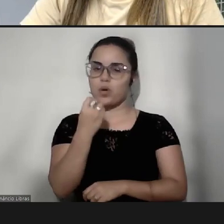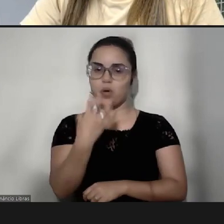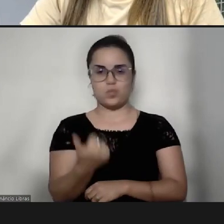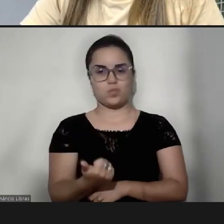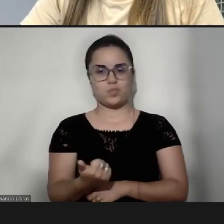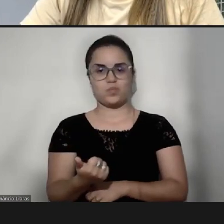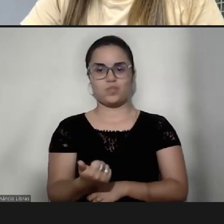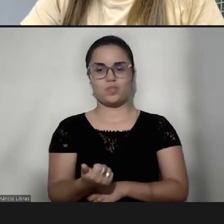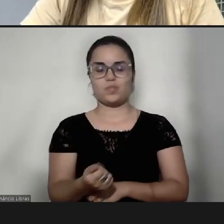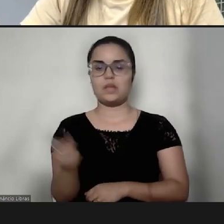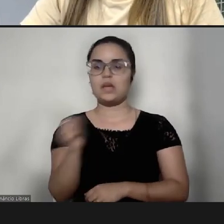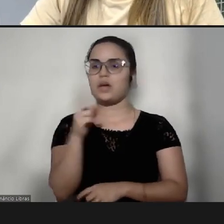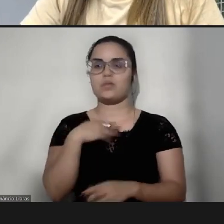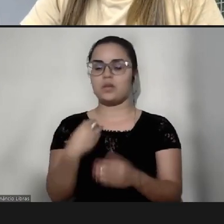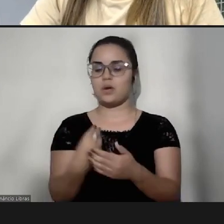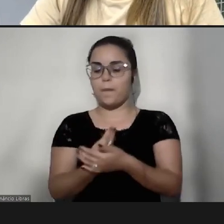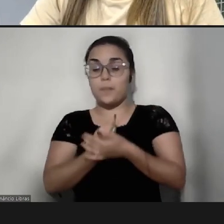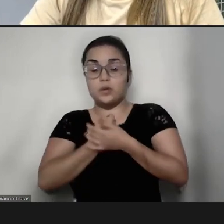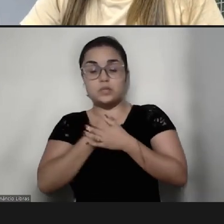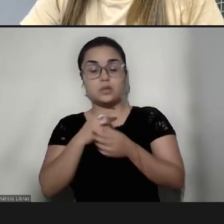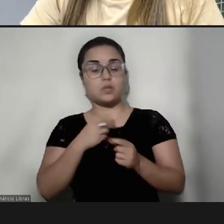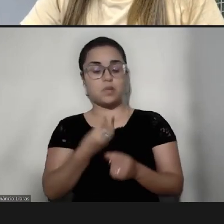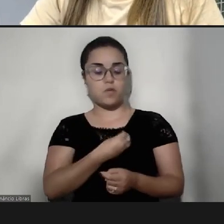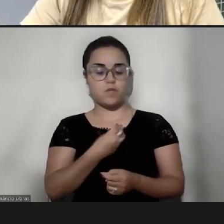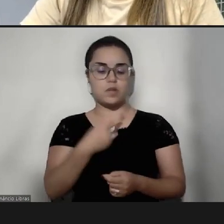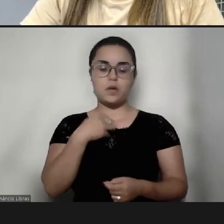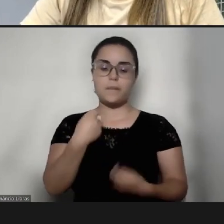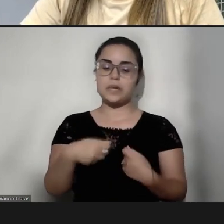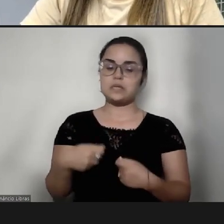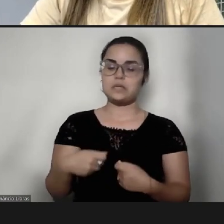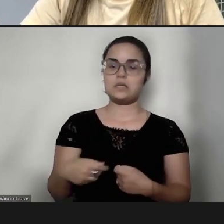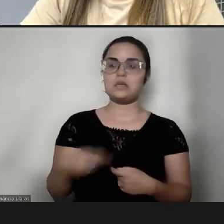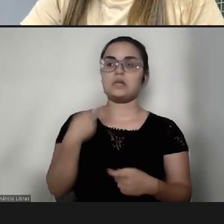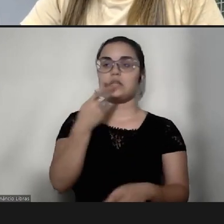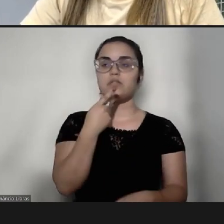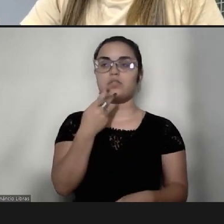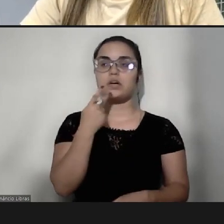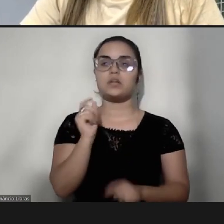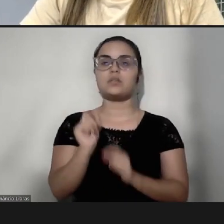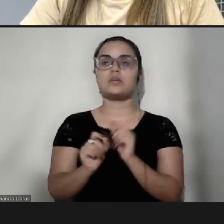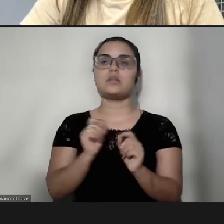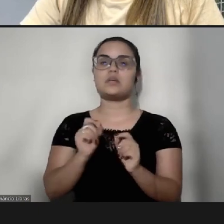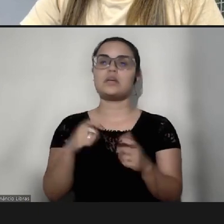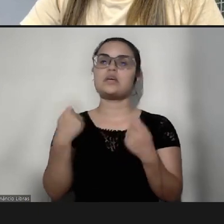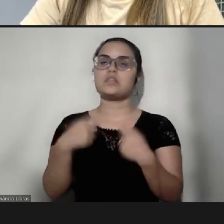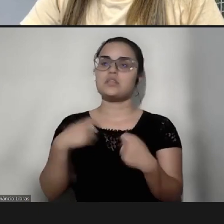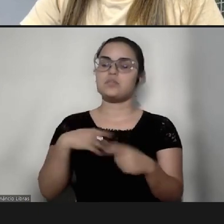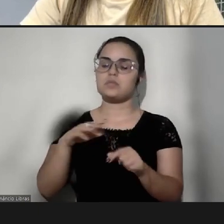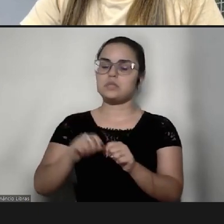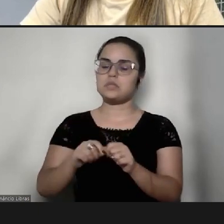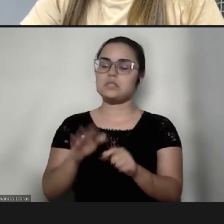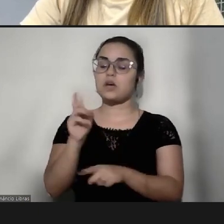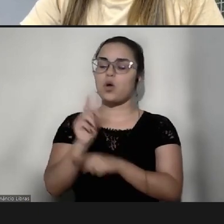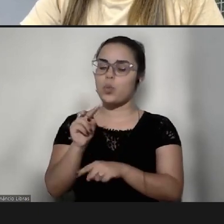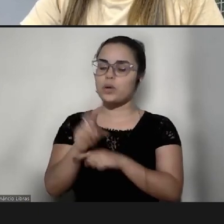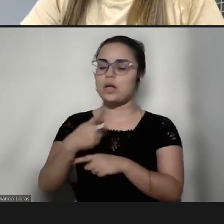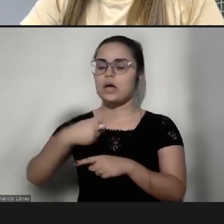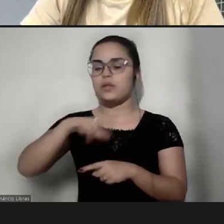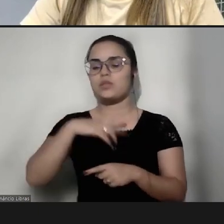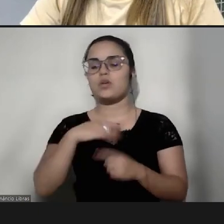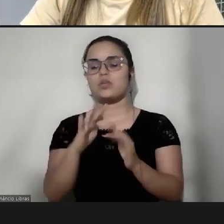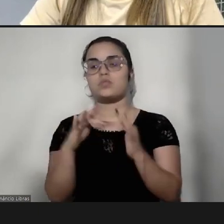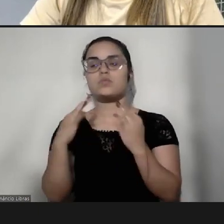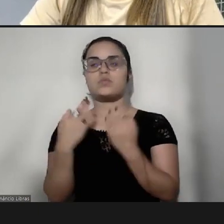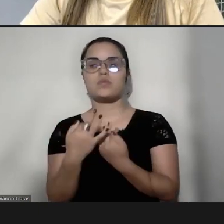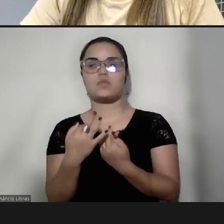estou sendo a proteção que o meu filho precisa, né, então a gente fala, né, que a gente precisa ser colchão para os nossos filhos, que quando eles passam por isso,